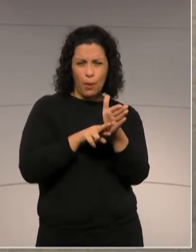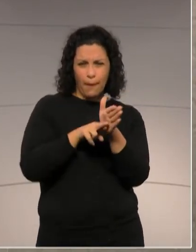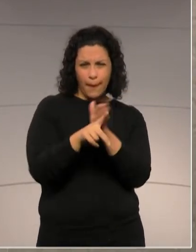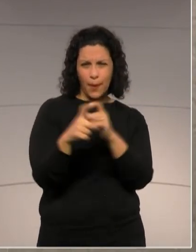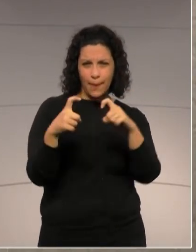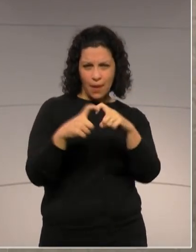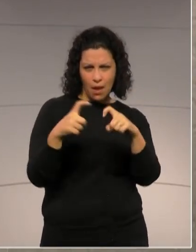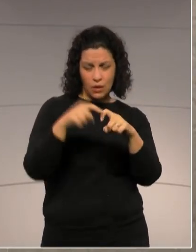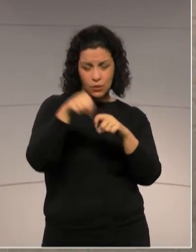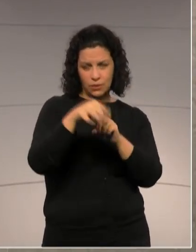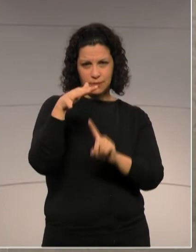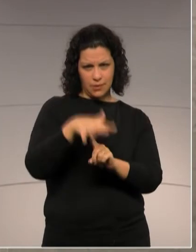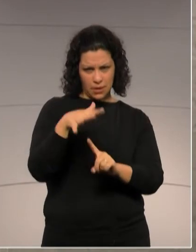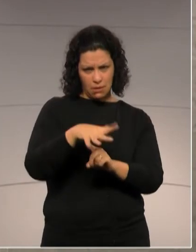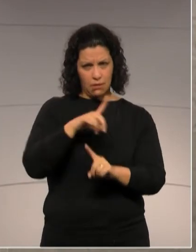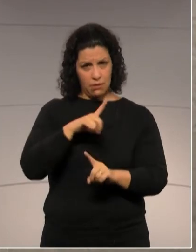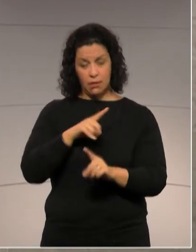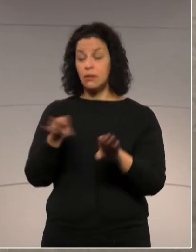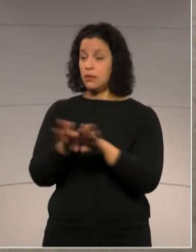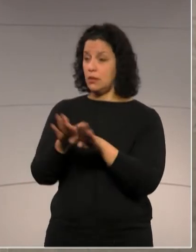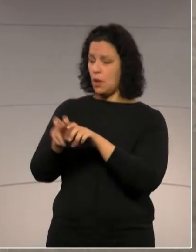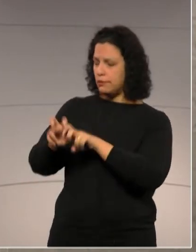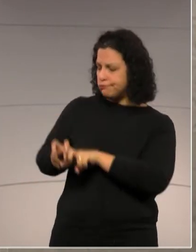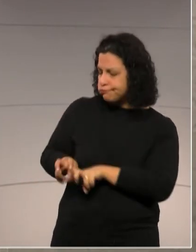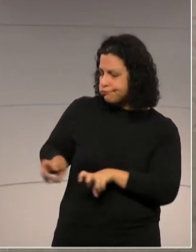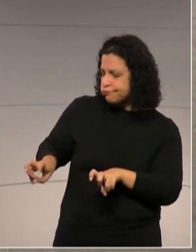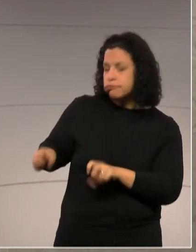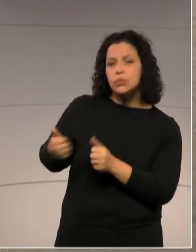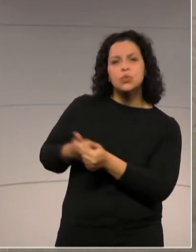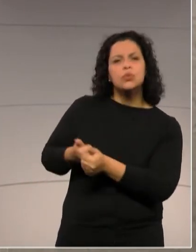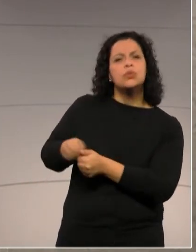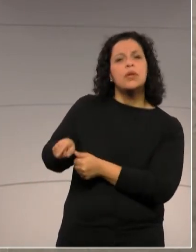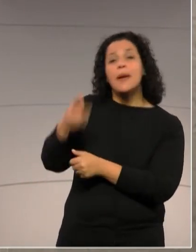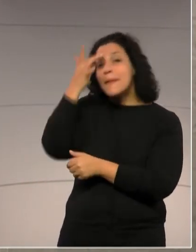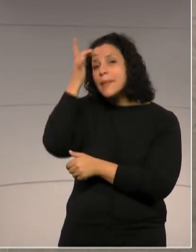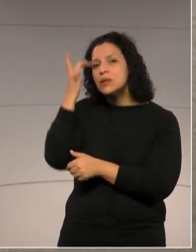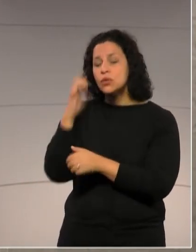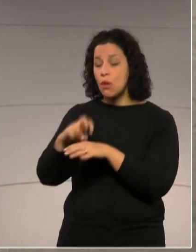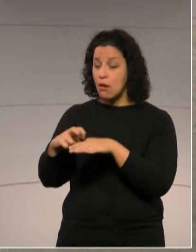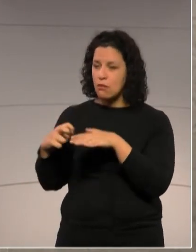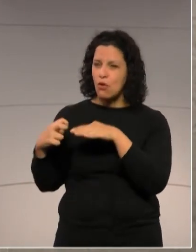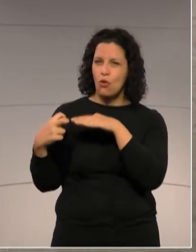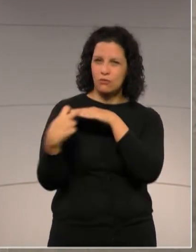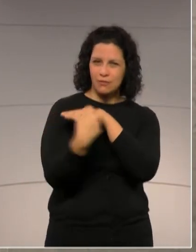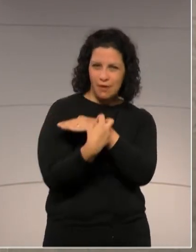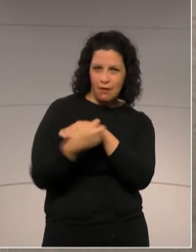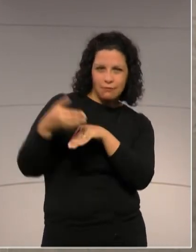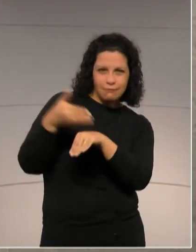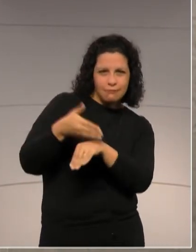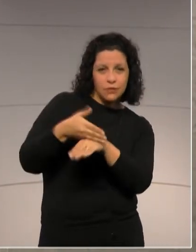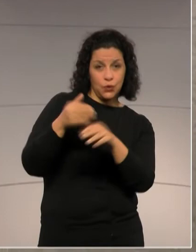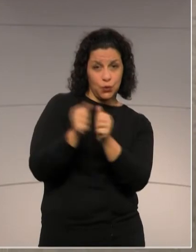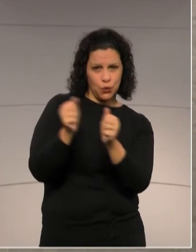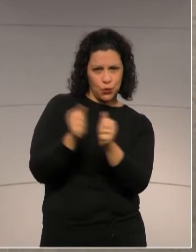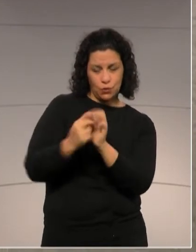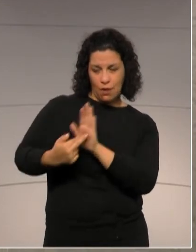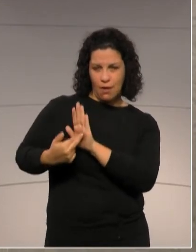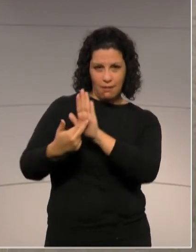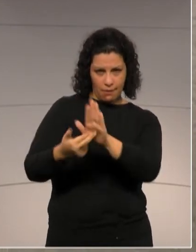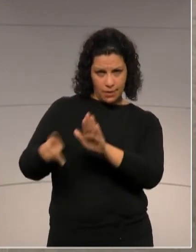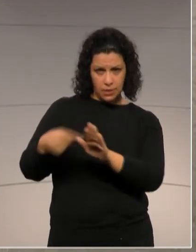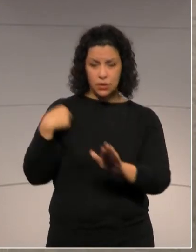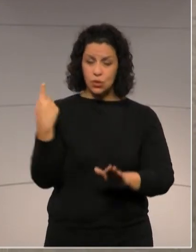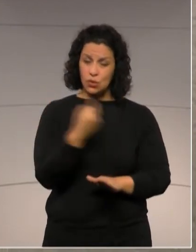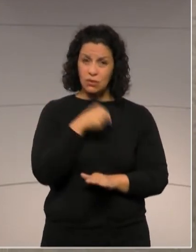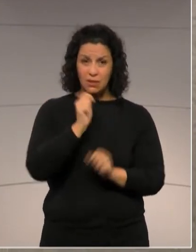Estarão presentes também, sentados aqui na frente no plenário, os conselheiros do referido Conselho. Para nós aqui, para essa